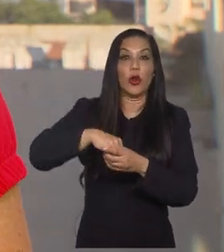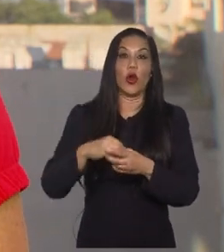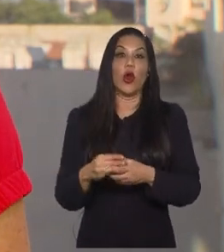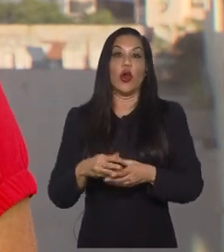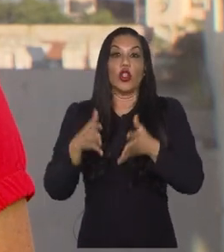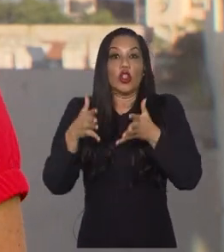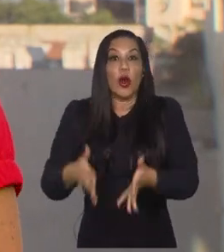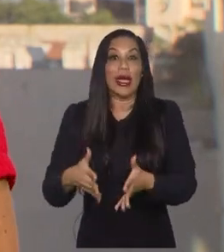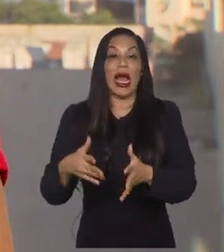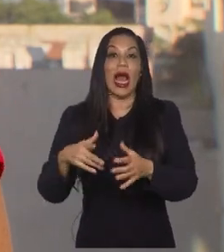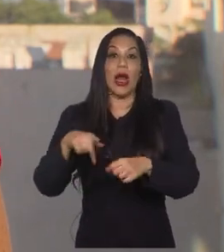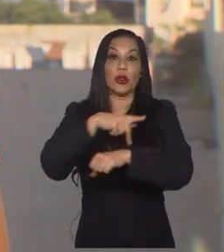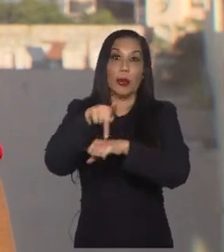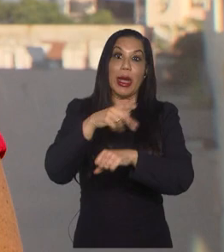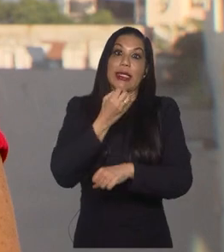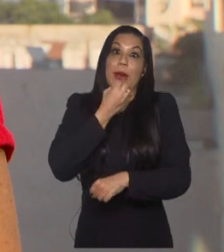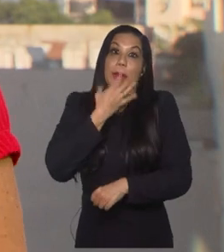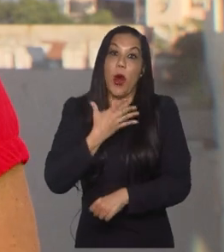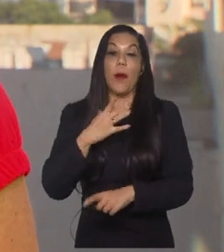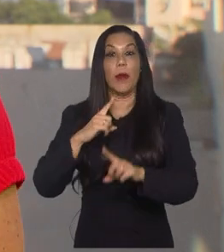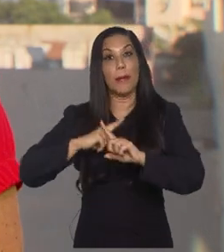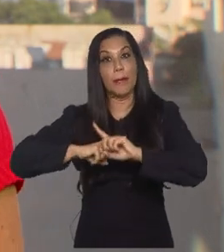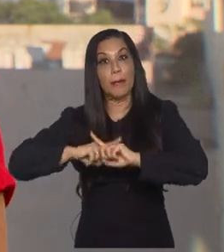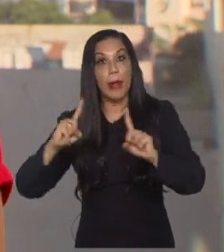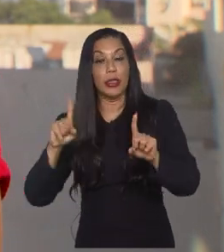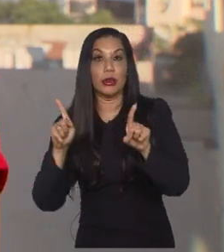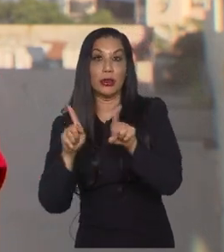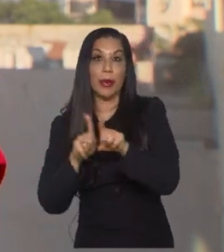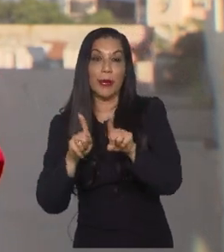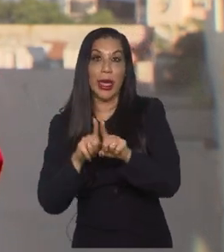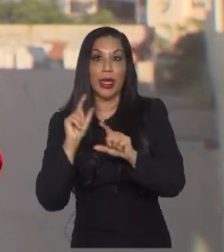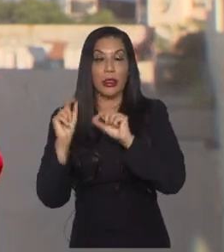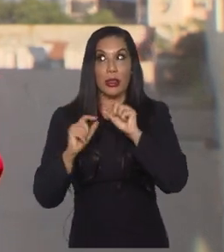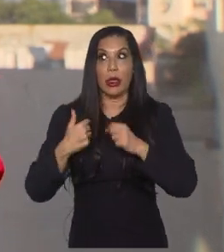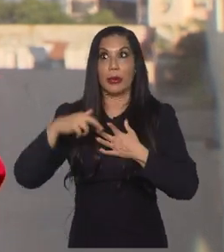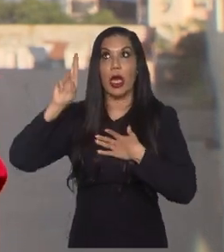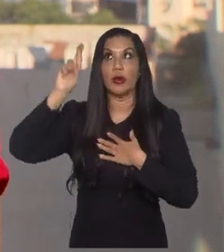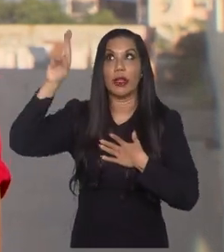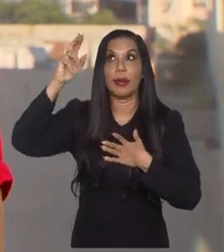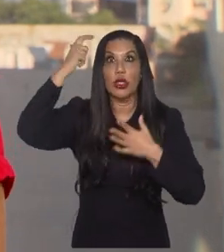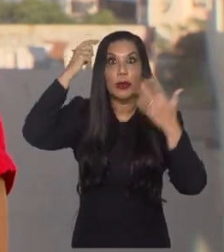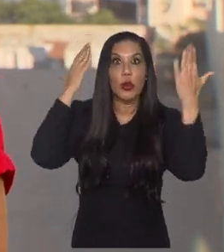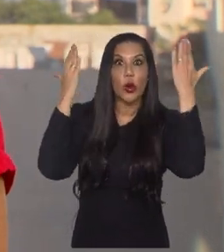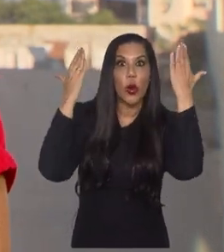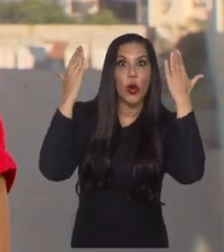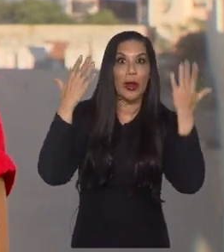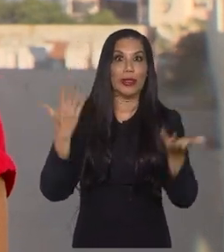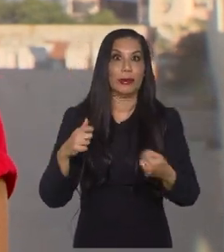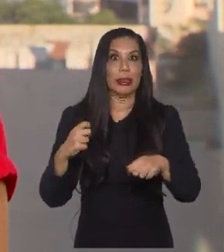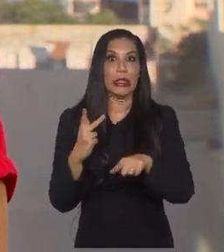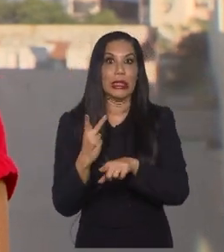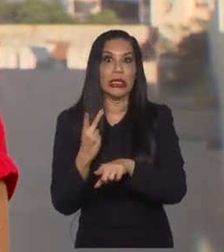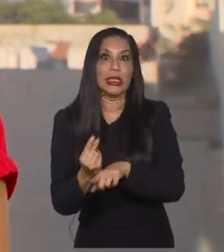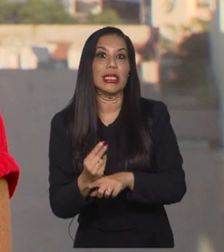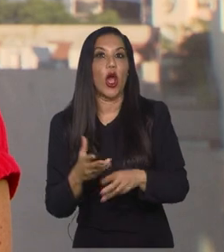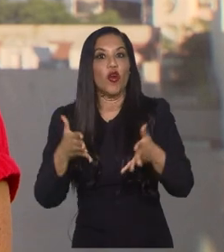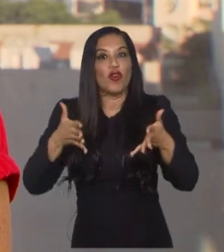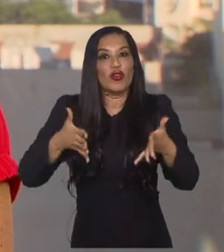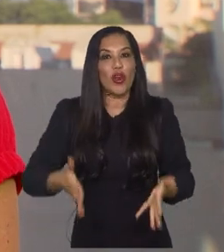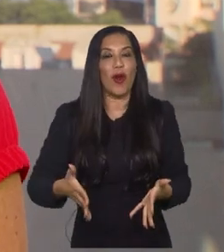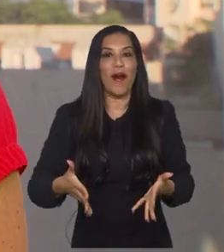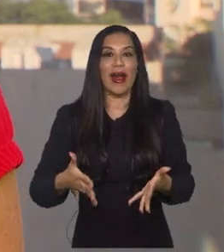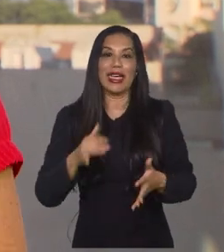O jogar em casa é bom, mas, por outro lado, também te traz essa responsabilidade, né? Então, eu acho que é o jogo, assim,